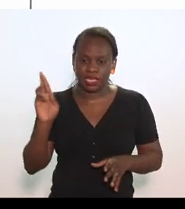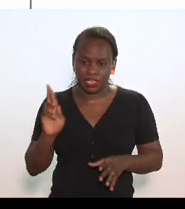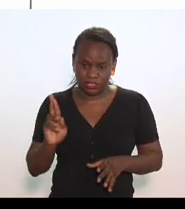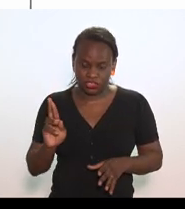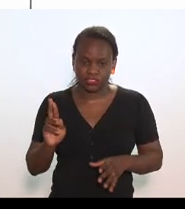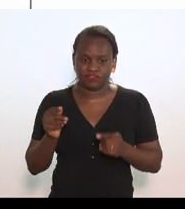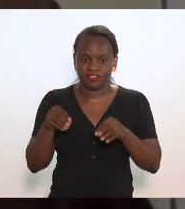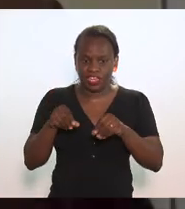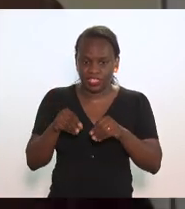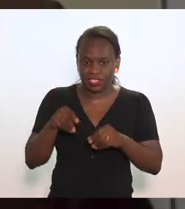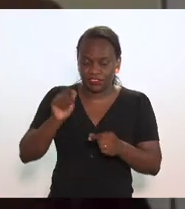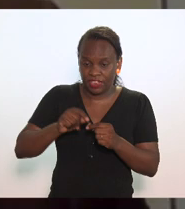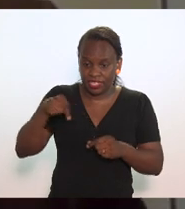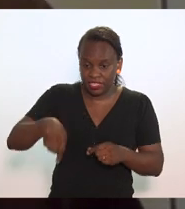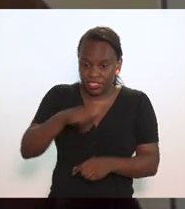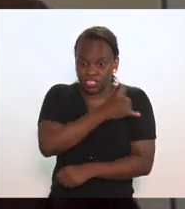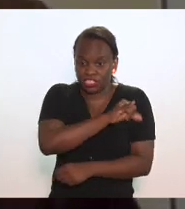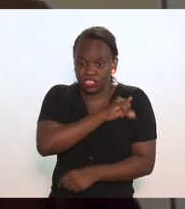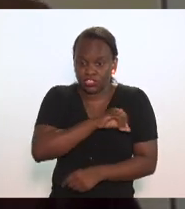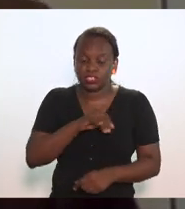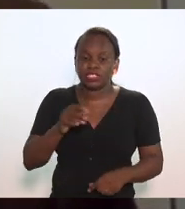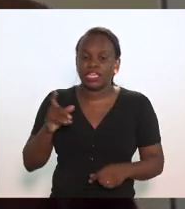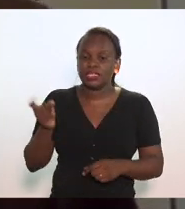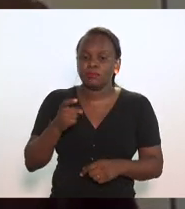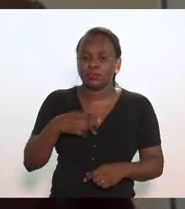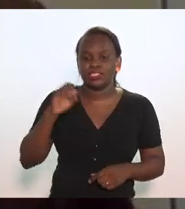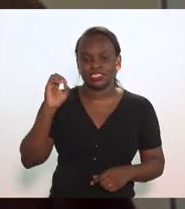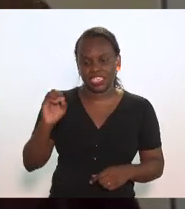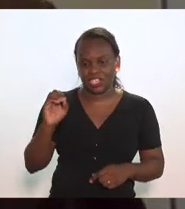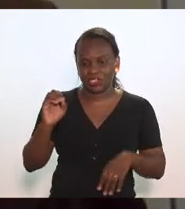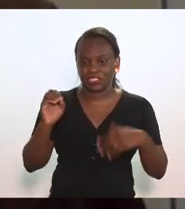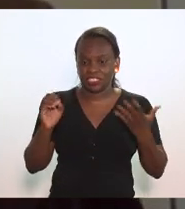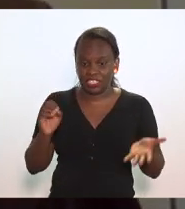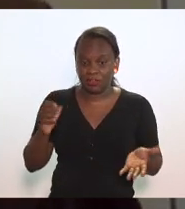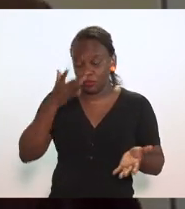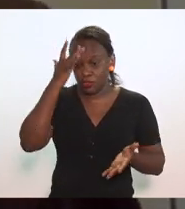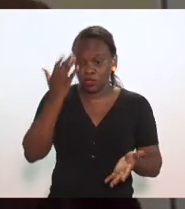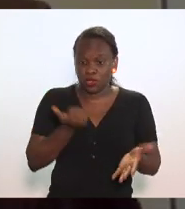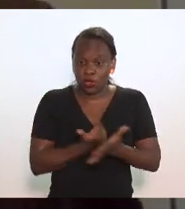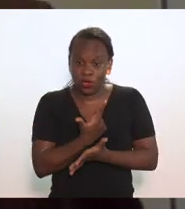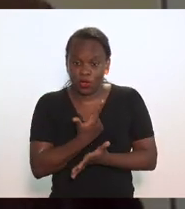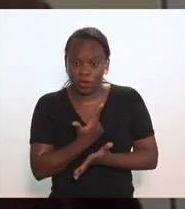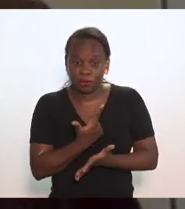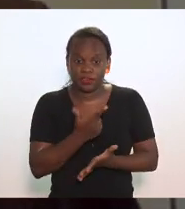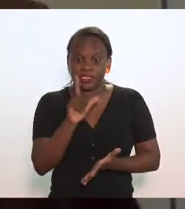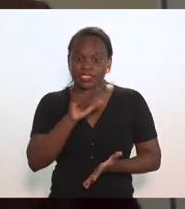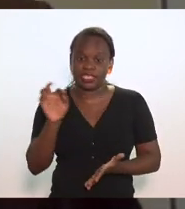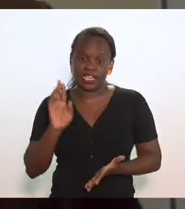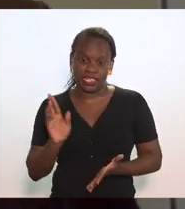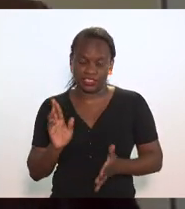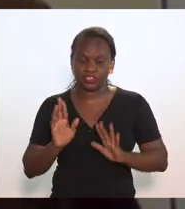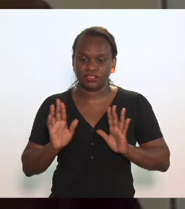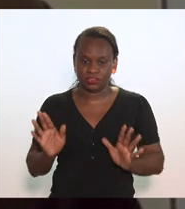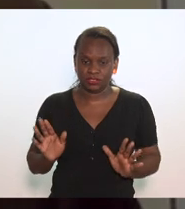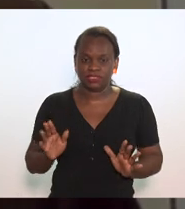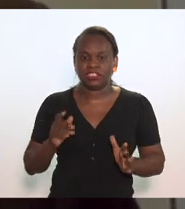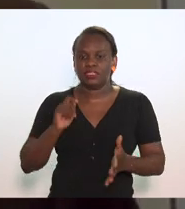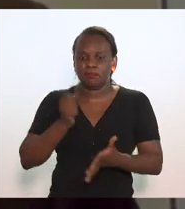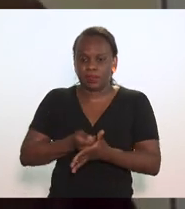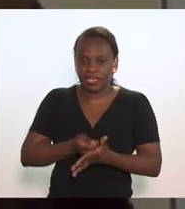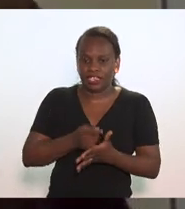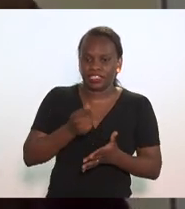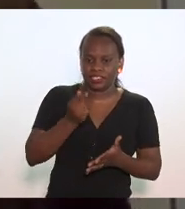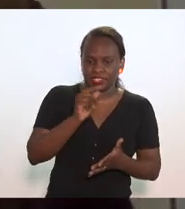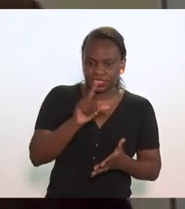na farinha produzida no estado do Rio de Janeiro tem zero de imposto, então o desembolso de quem compra isso é de R$100. Sem da mercadoria, nada de